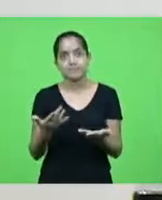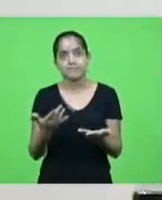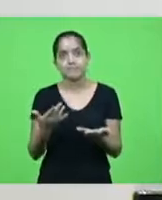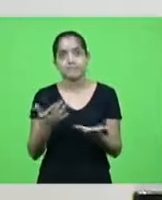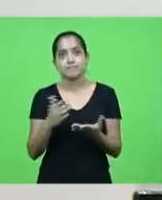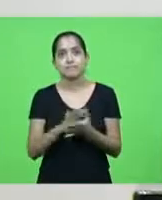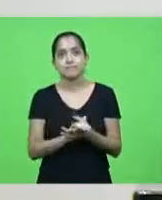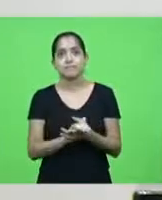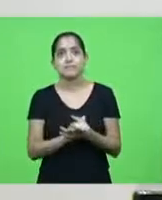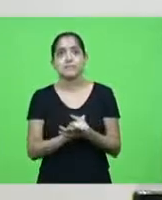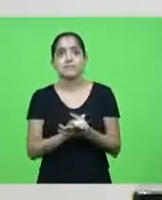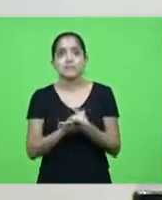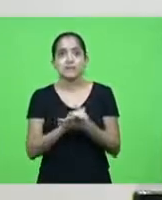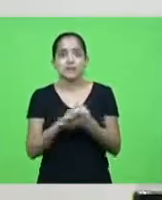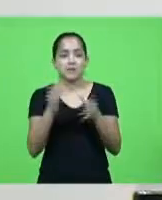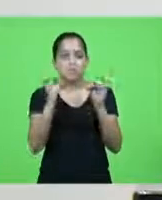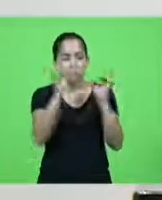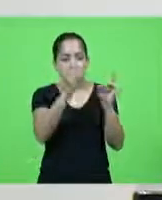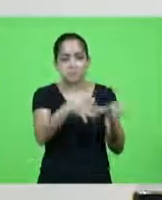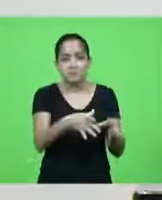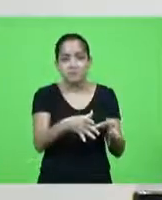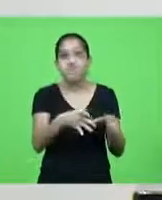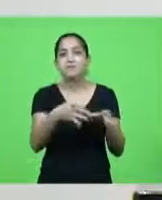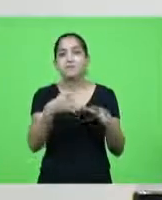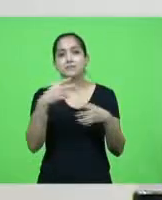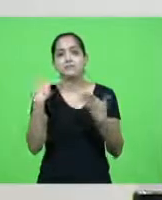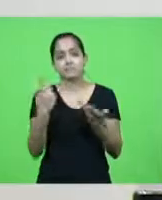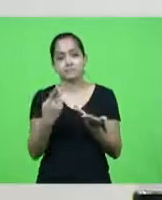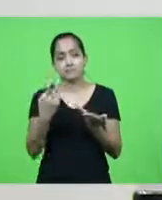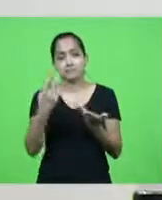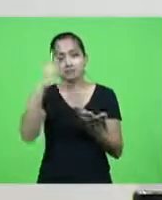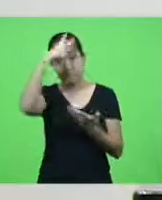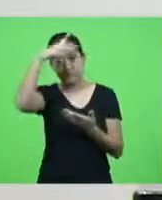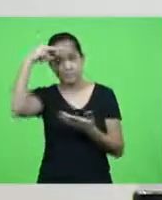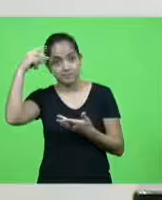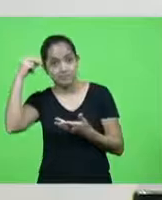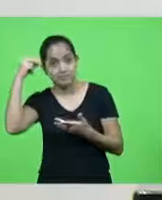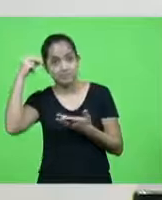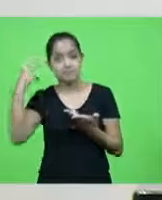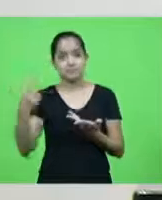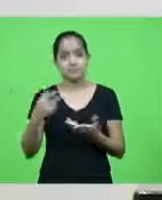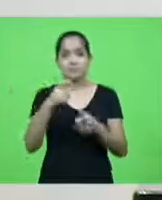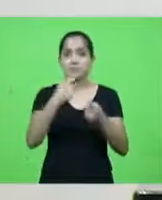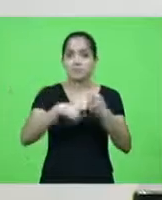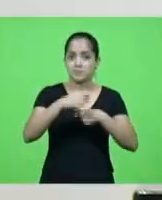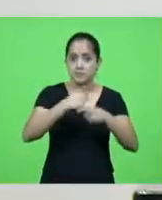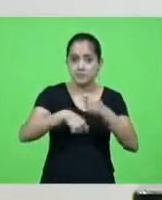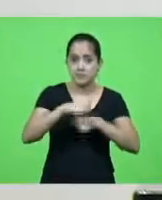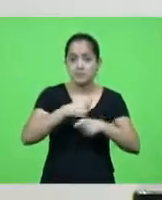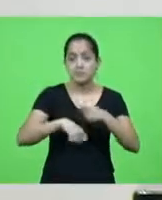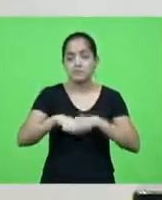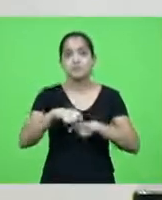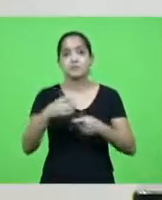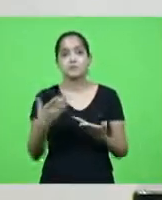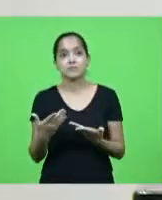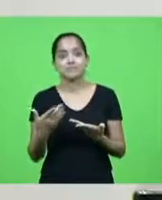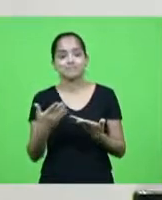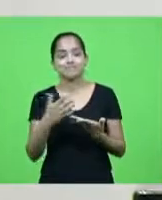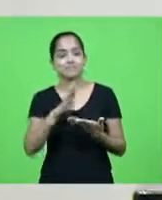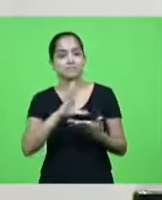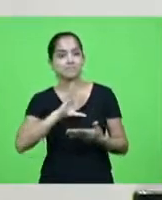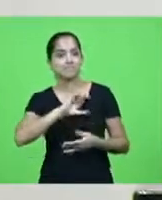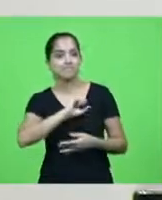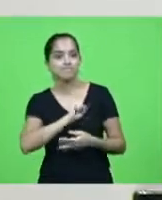relaxada pelos últimos prefeitos descuidadas pelas últimas administrações Joinville eu te amo